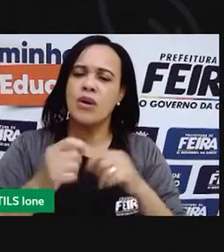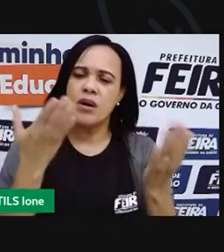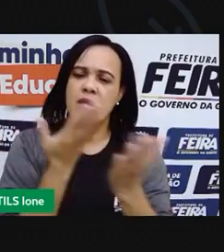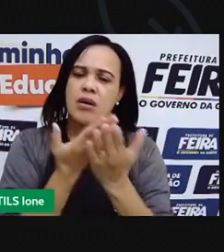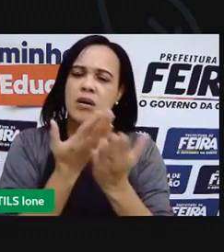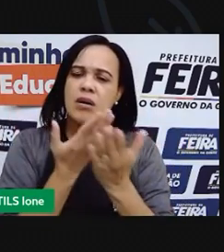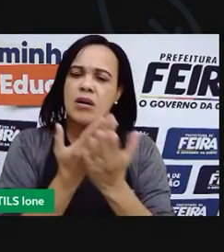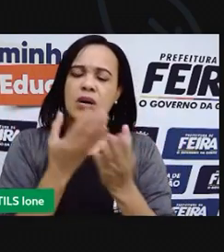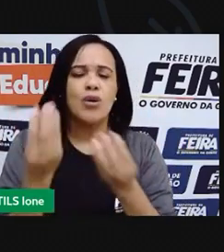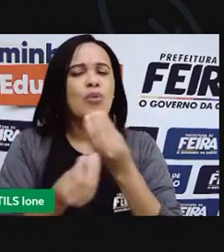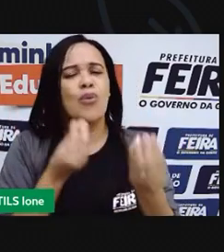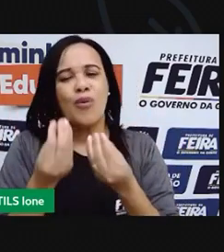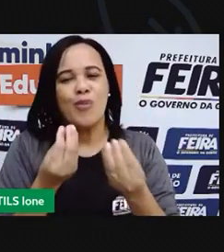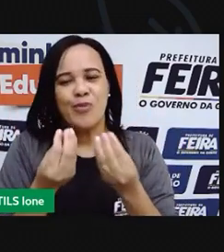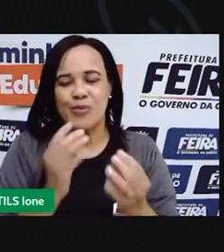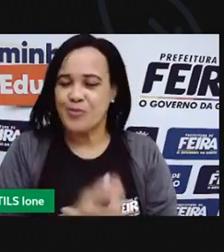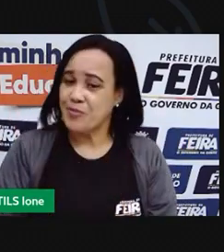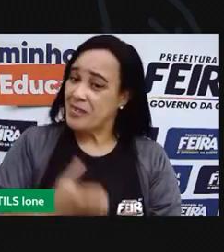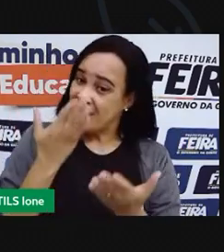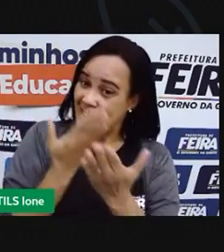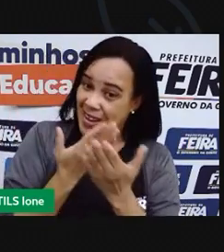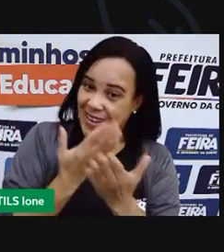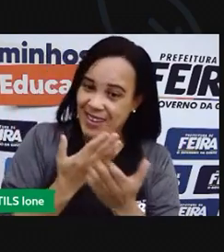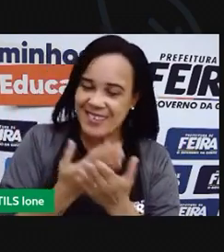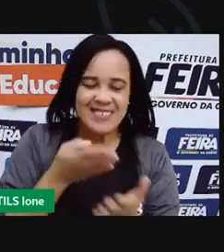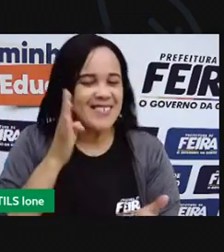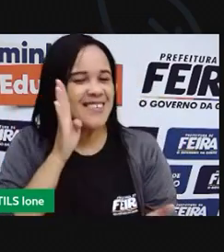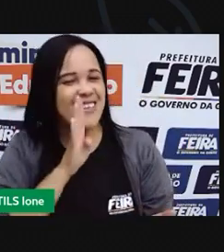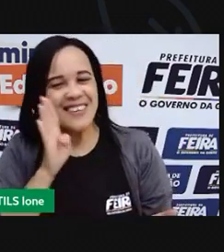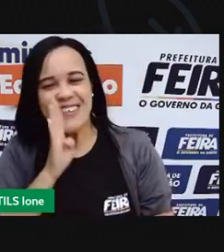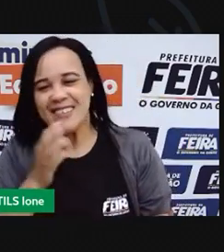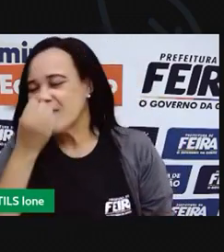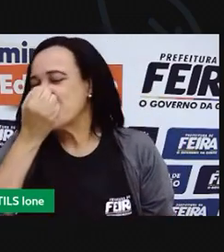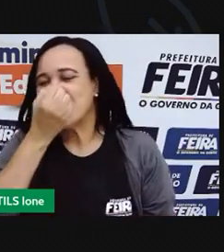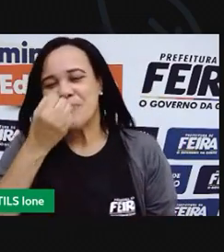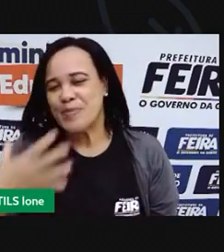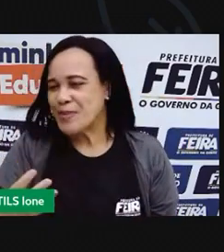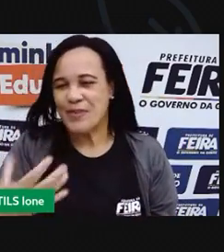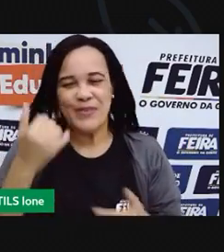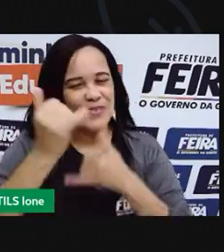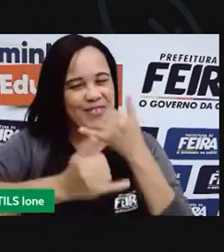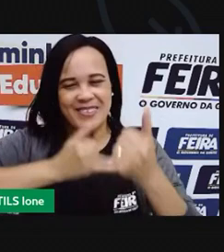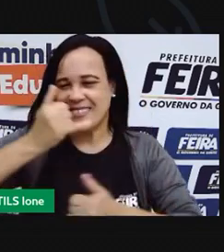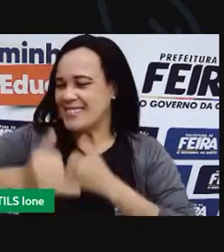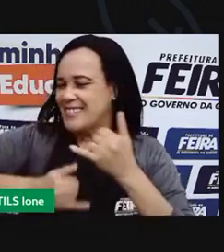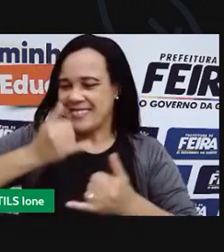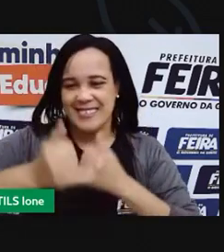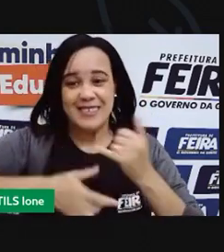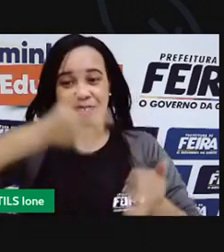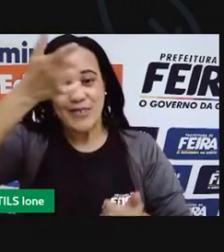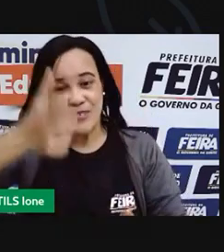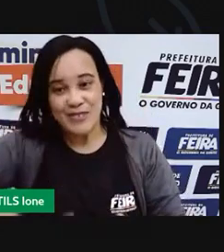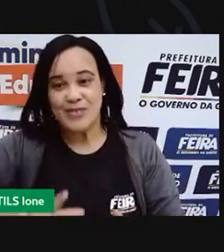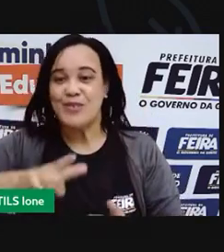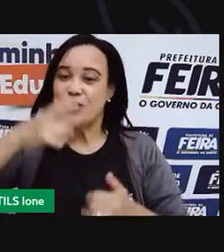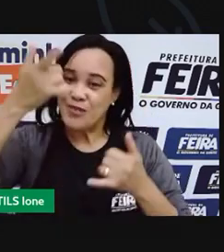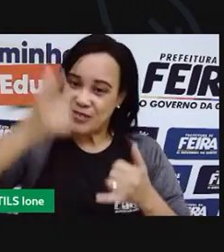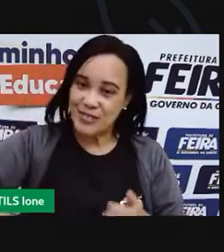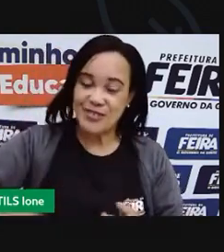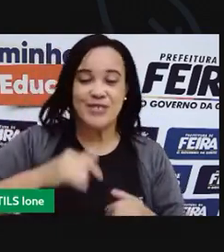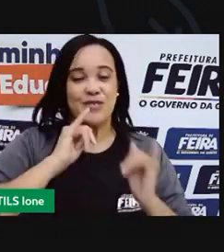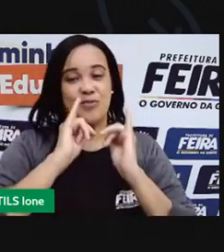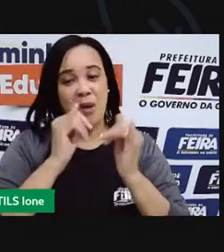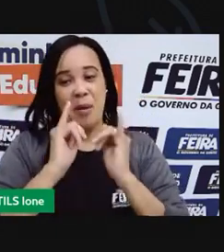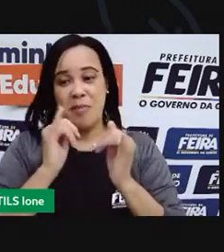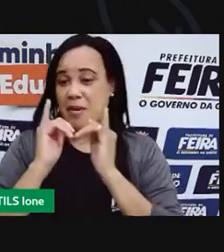Que aula gostosa, né? Como foi bom, como foi divertido. Contar e recontar. Ó, deixa eu